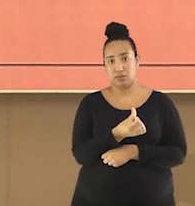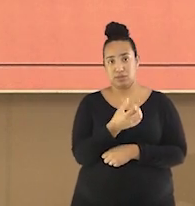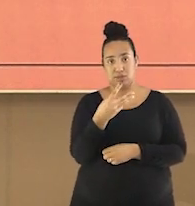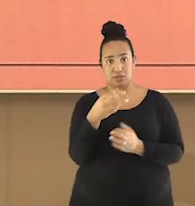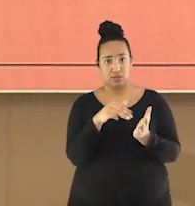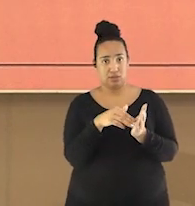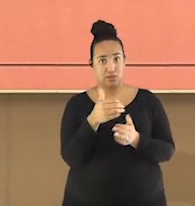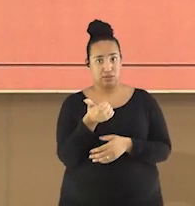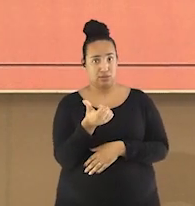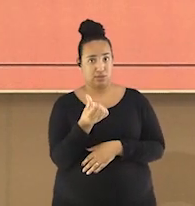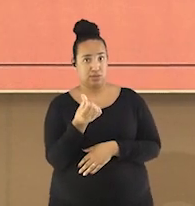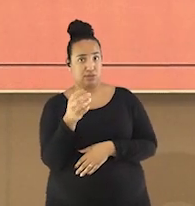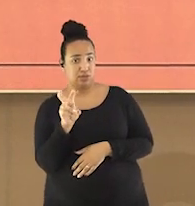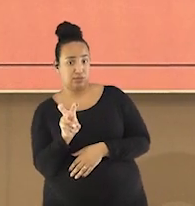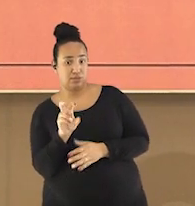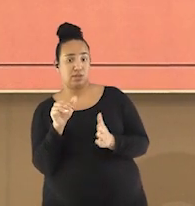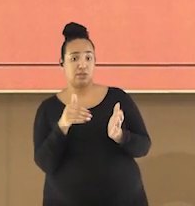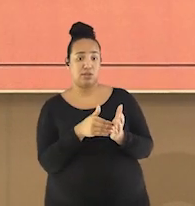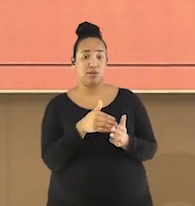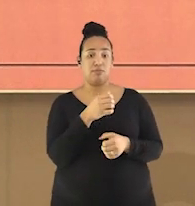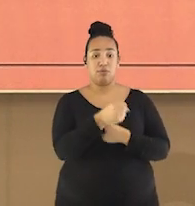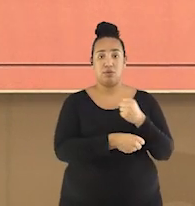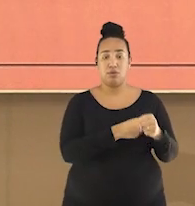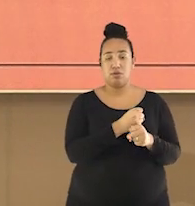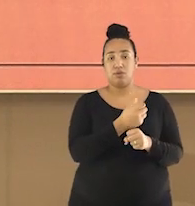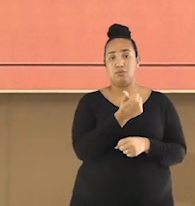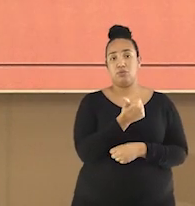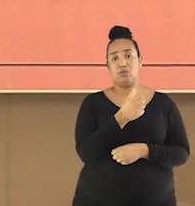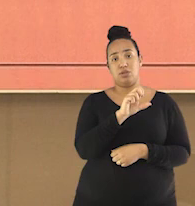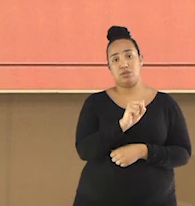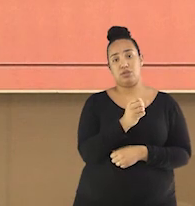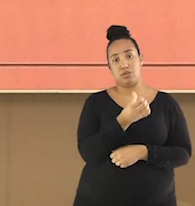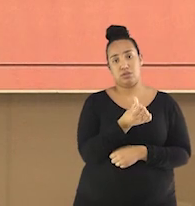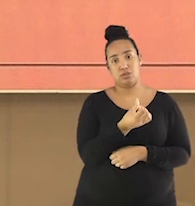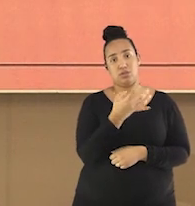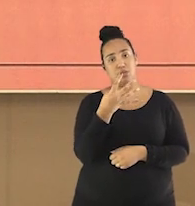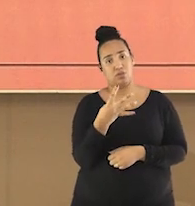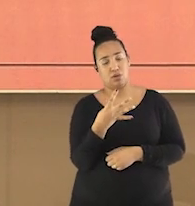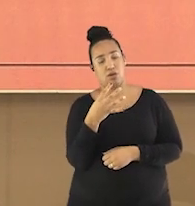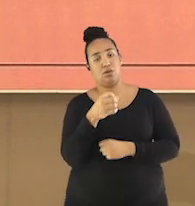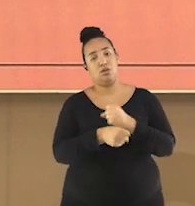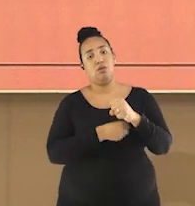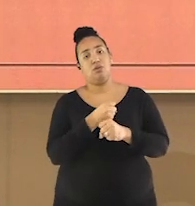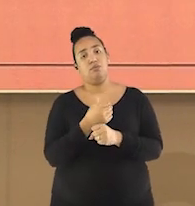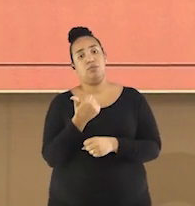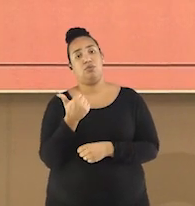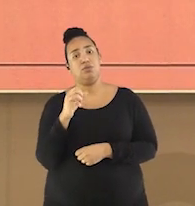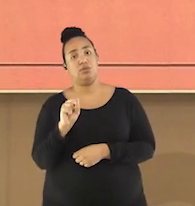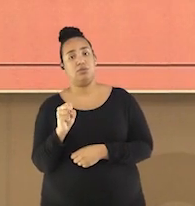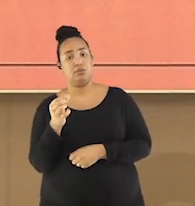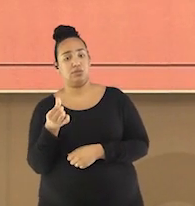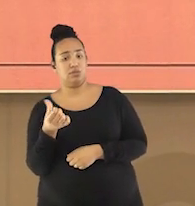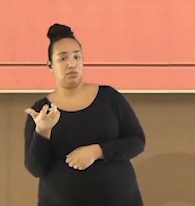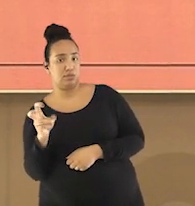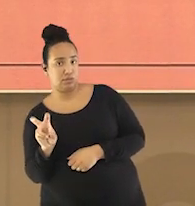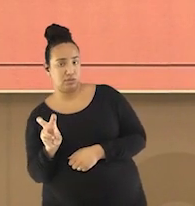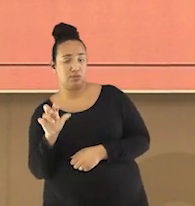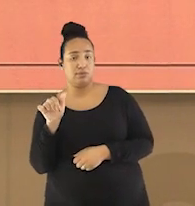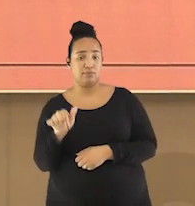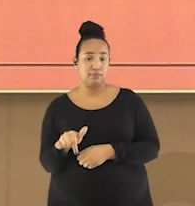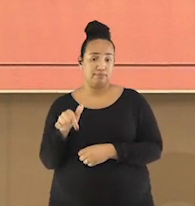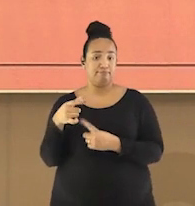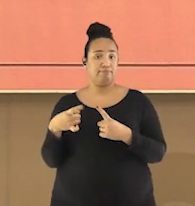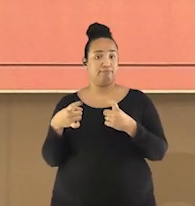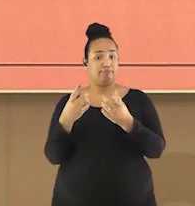1894 a 95. O governo de Madagascar acabou destituído pelos franceses e as reformas em